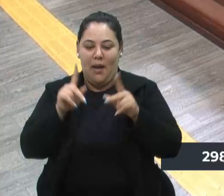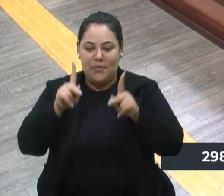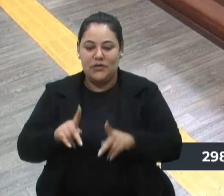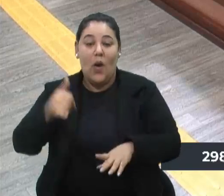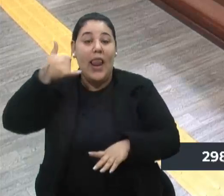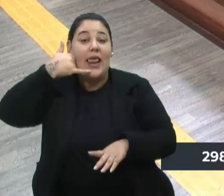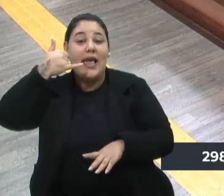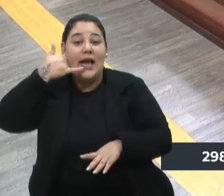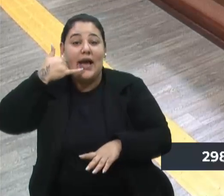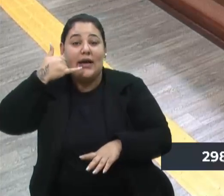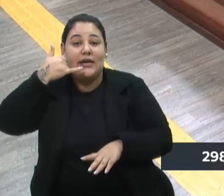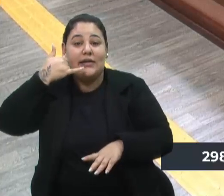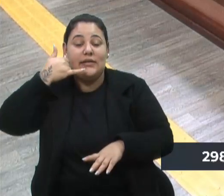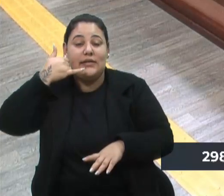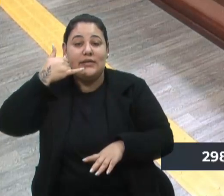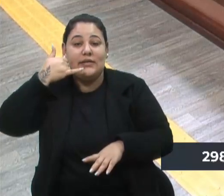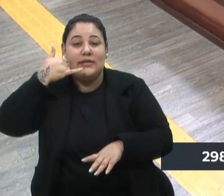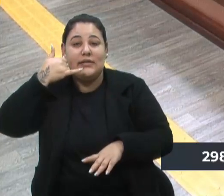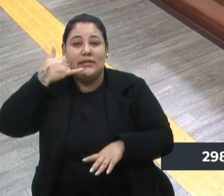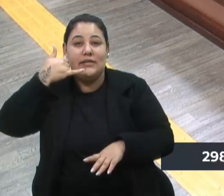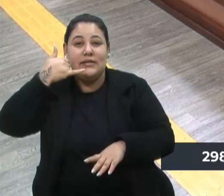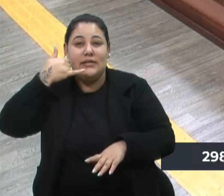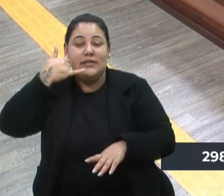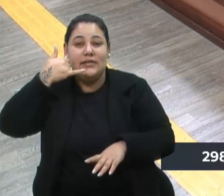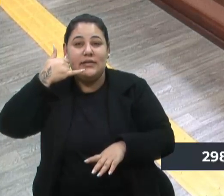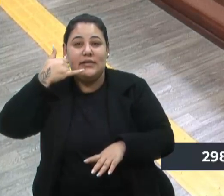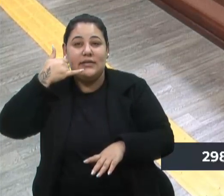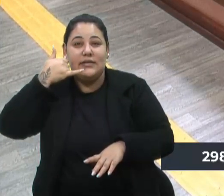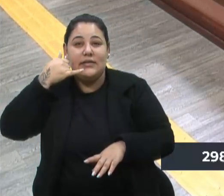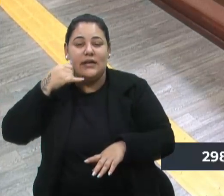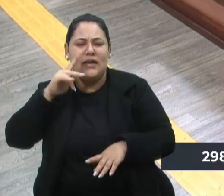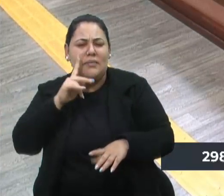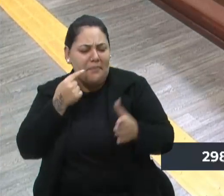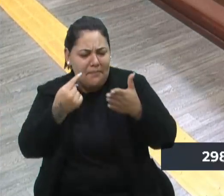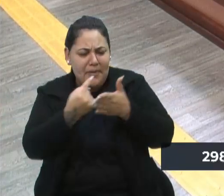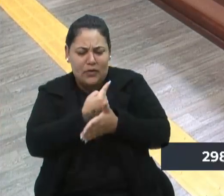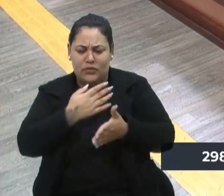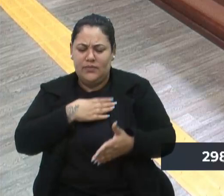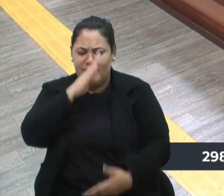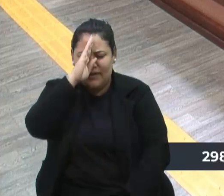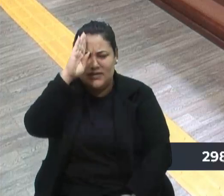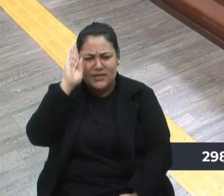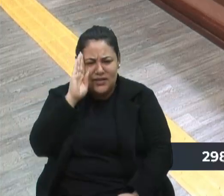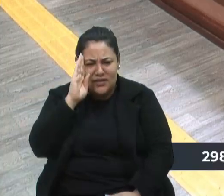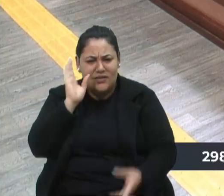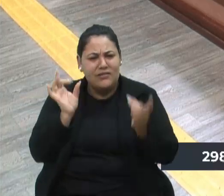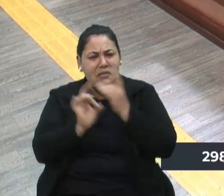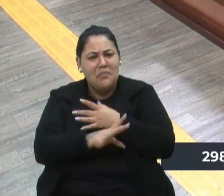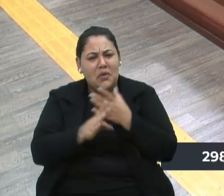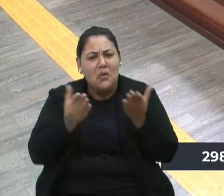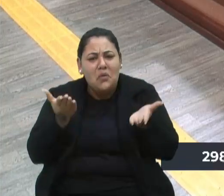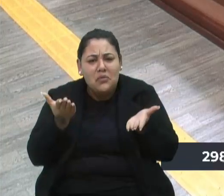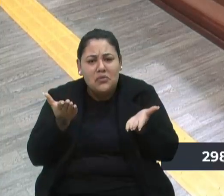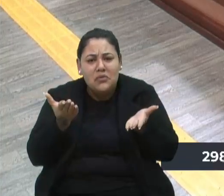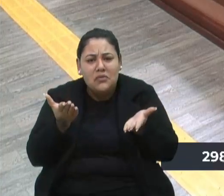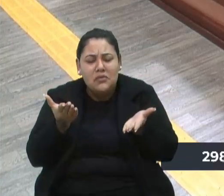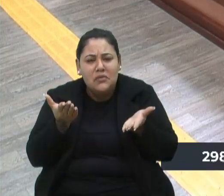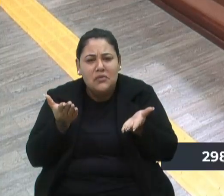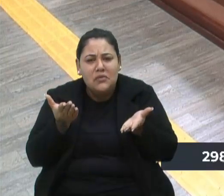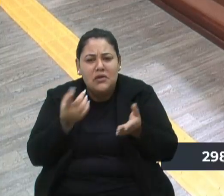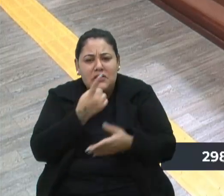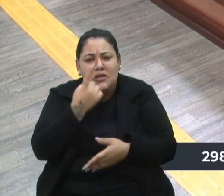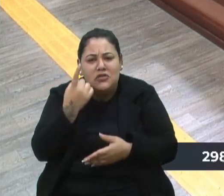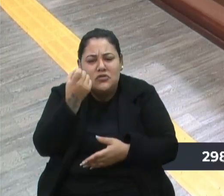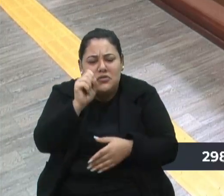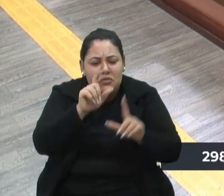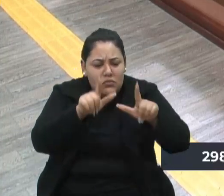gabinete do vereador, ele identifica. Uma Bressa não foi inaugurada, agora, recente, 118